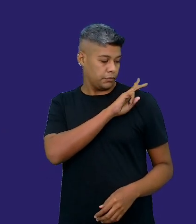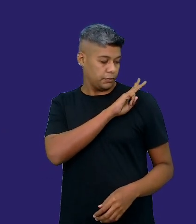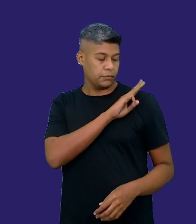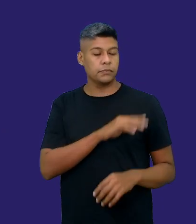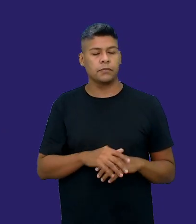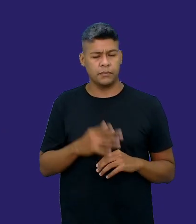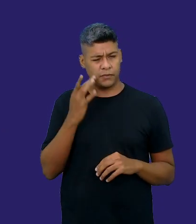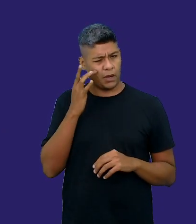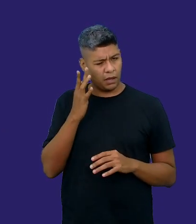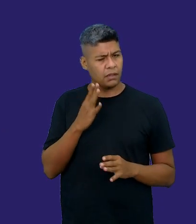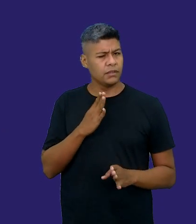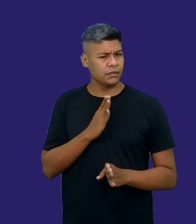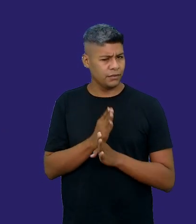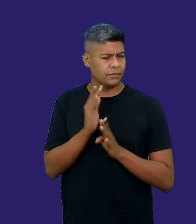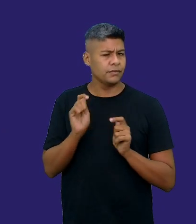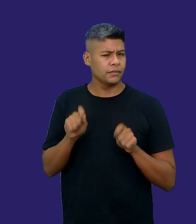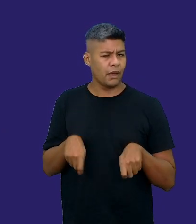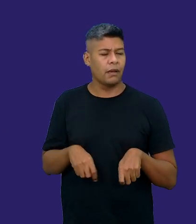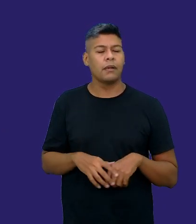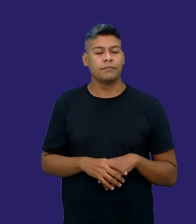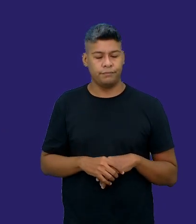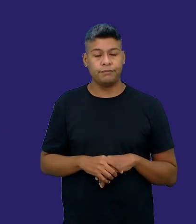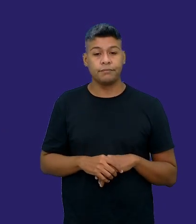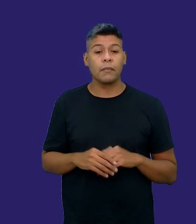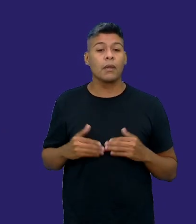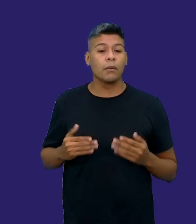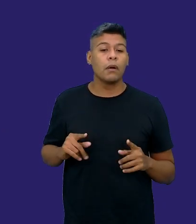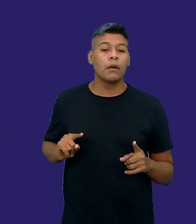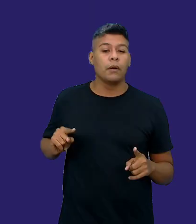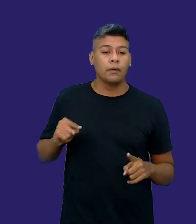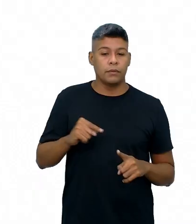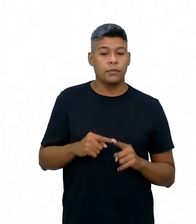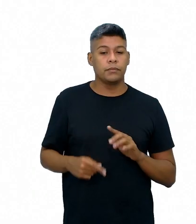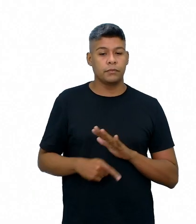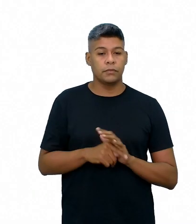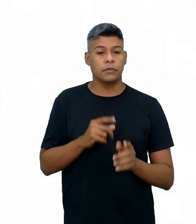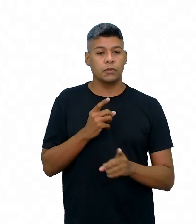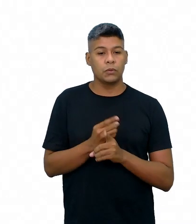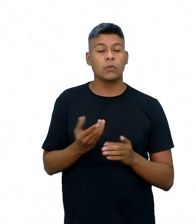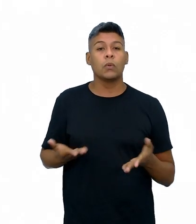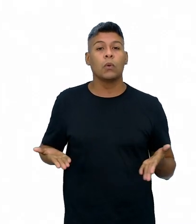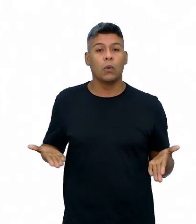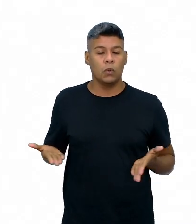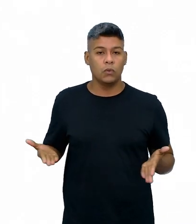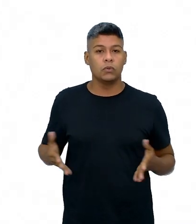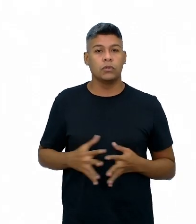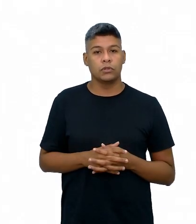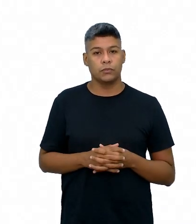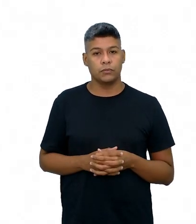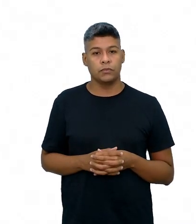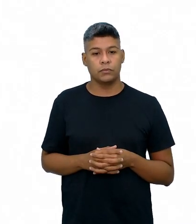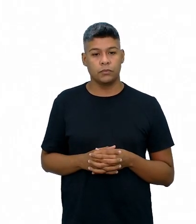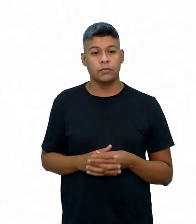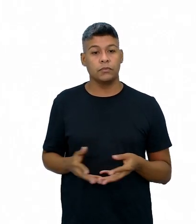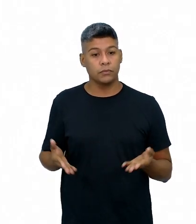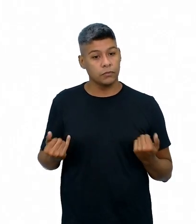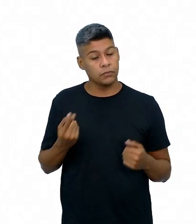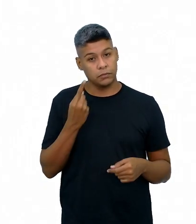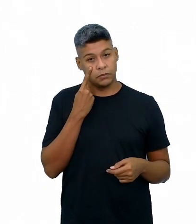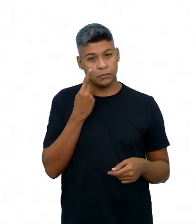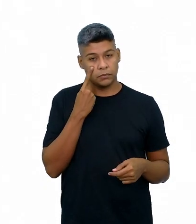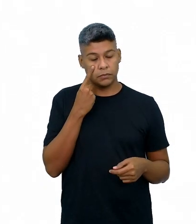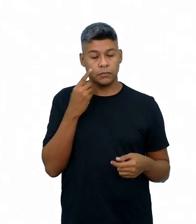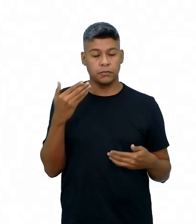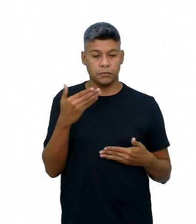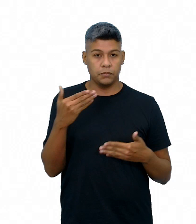é fácil de localizar. Então, quais são os objetivos desse encontro de hoje? Vamos acompanhar pelo